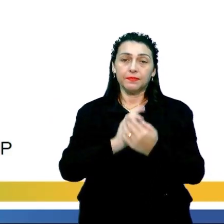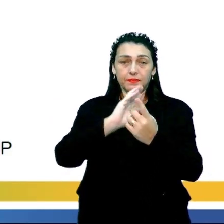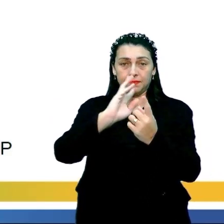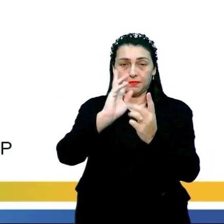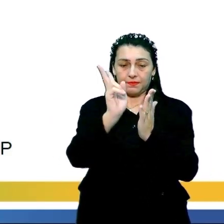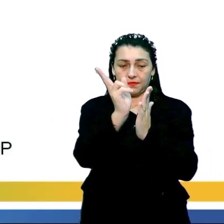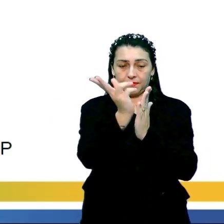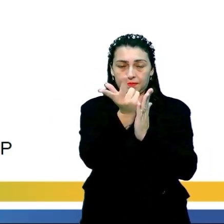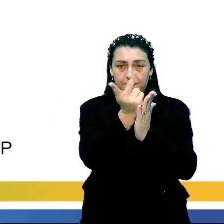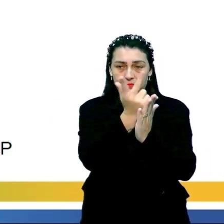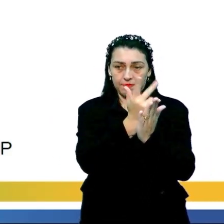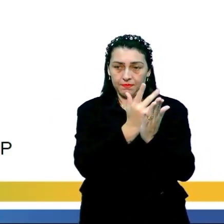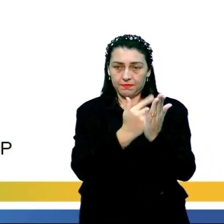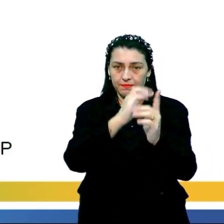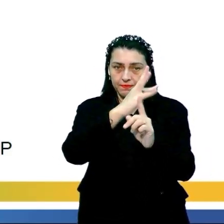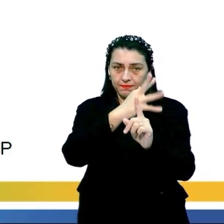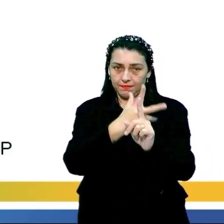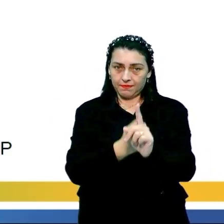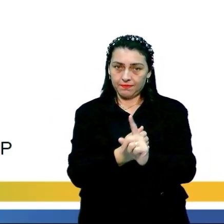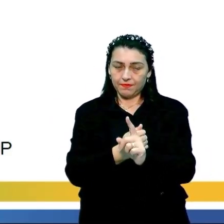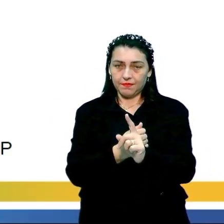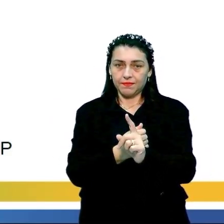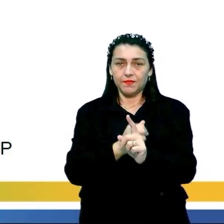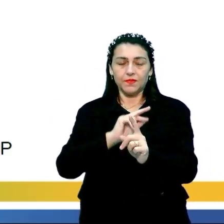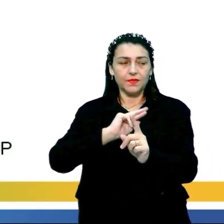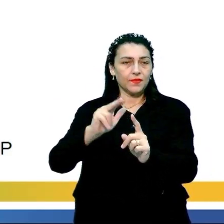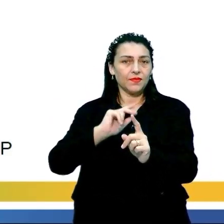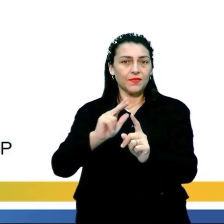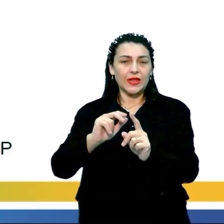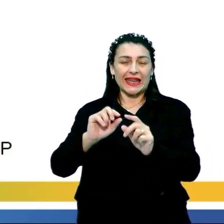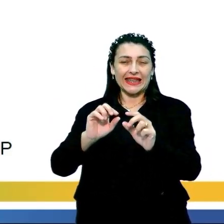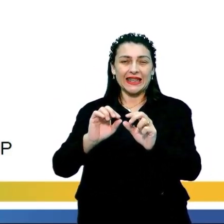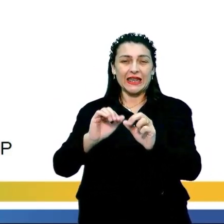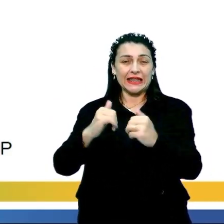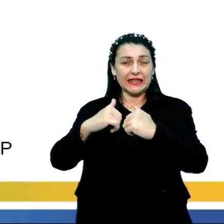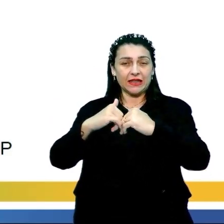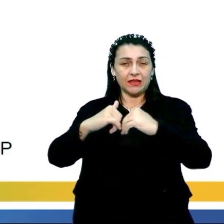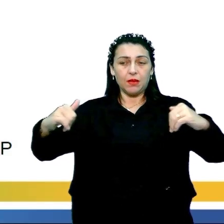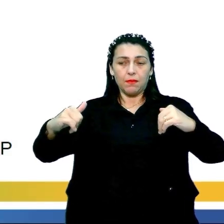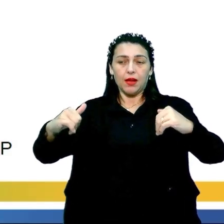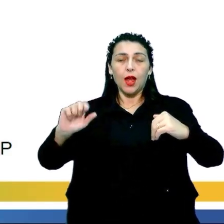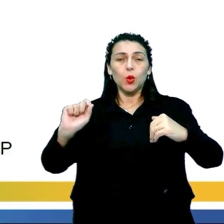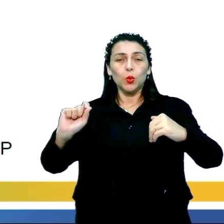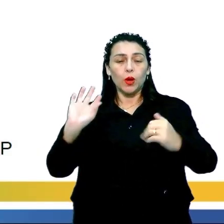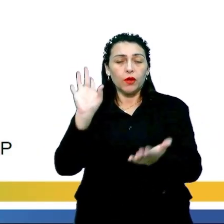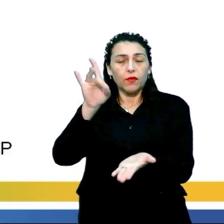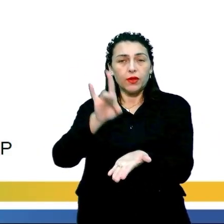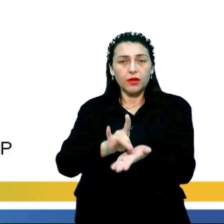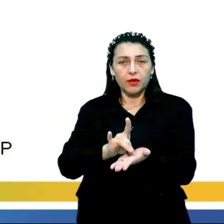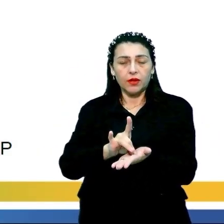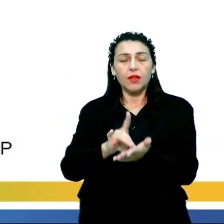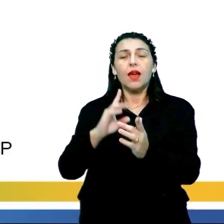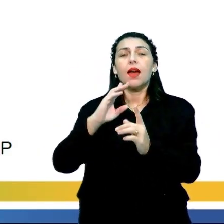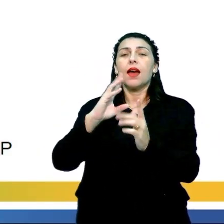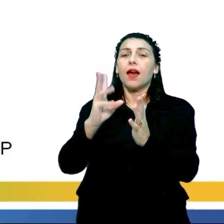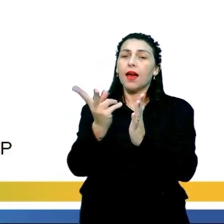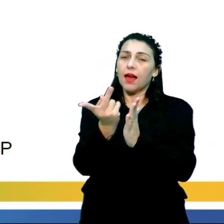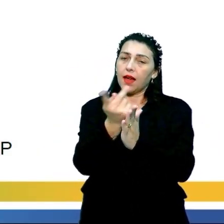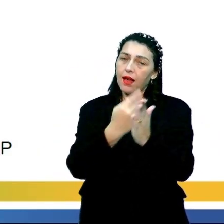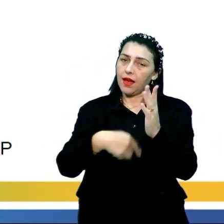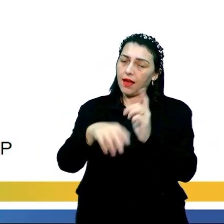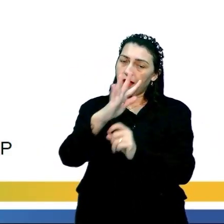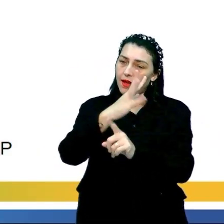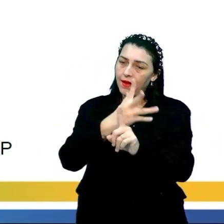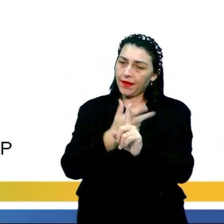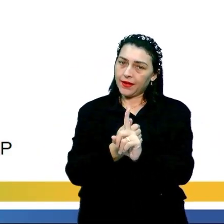então, ela não vai ser aquela arte mais distante da realidade. A arte, ela vai ser uma